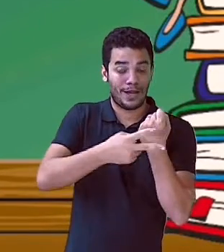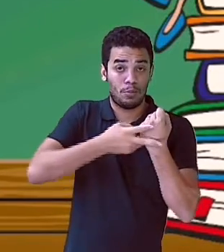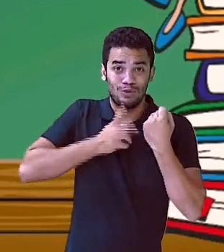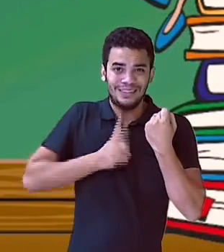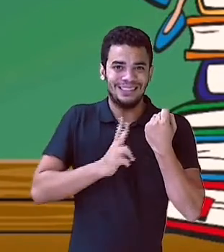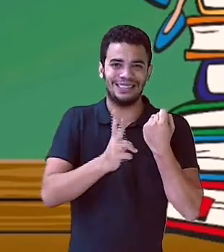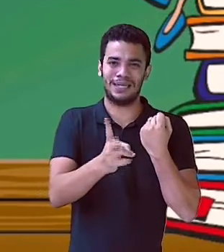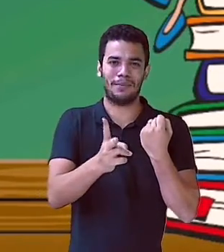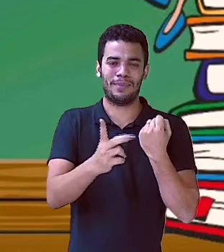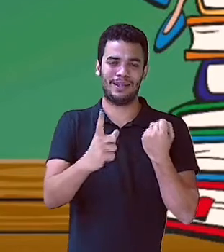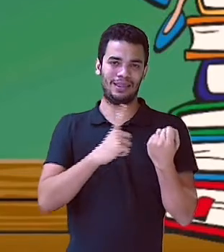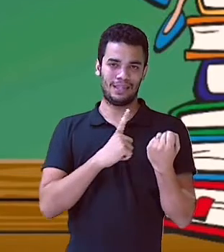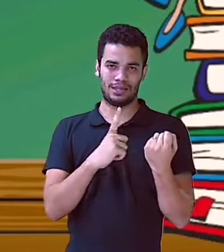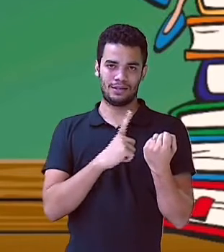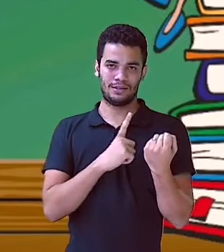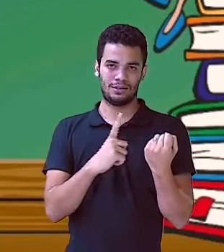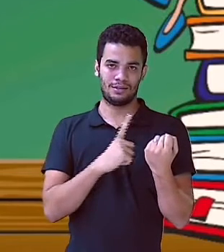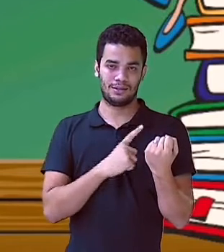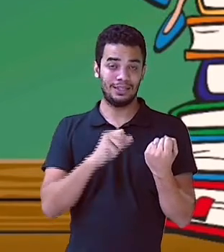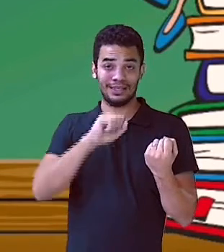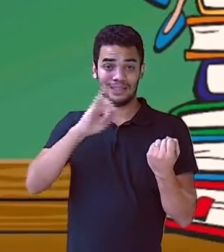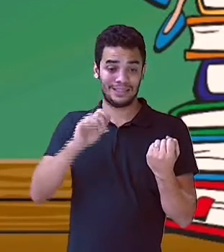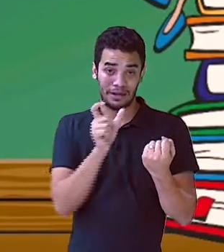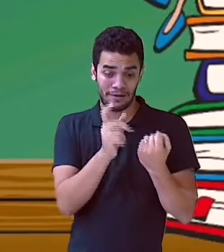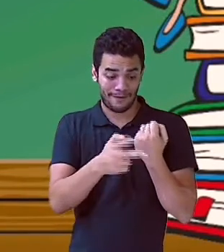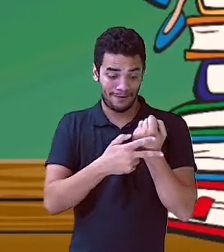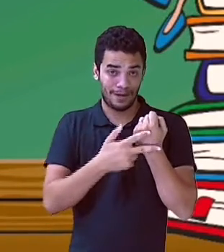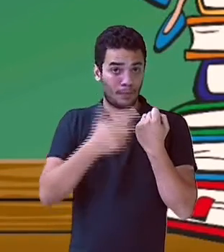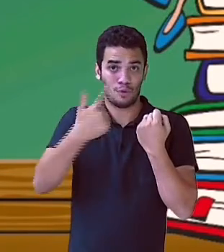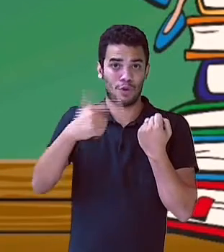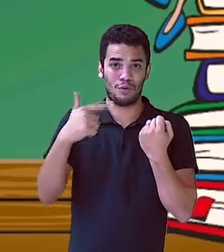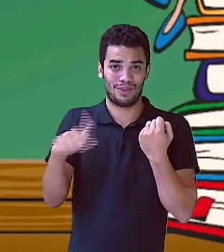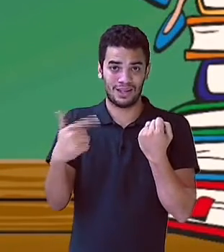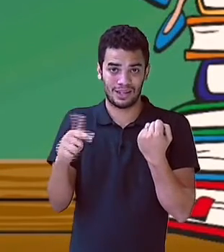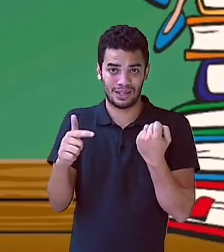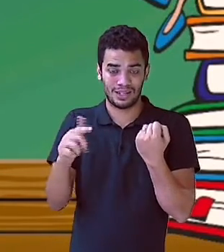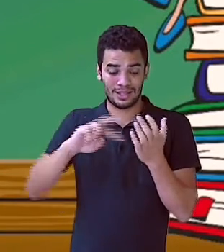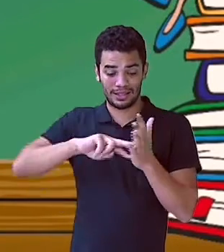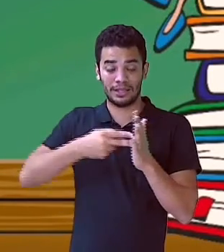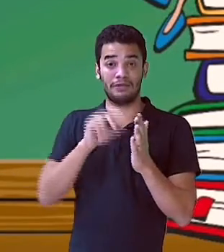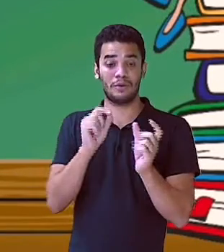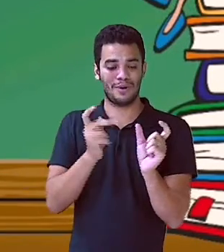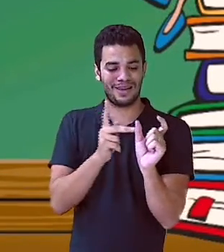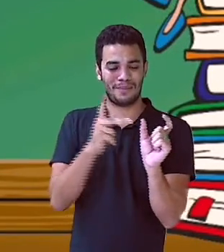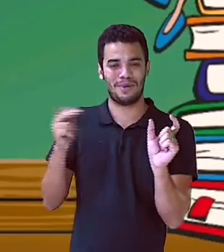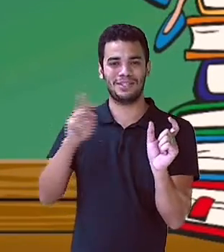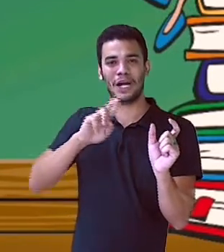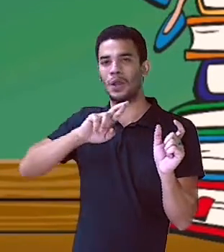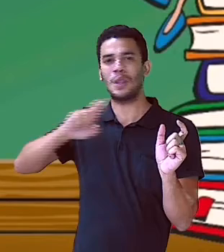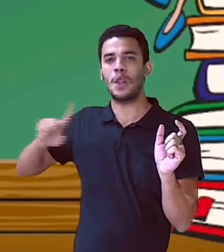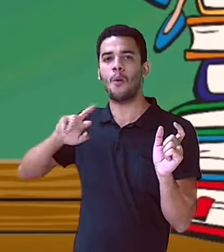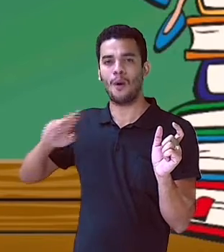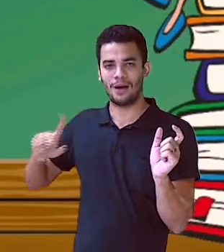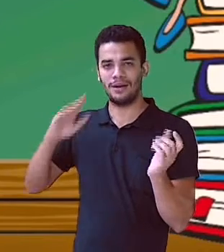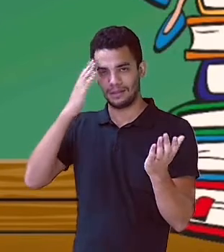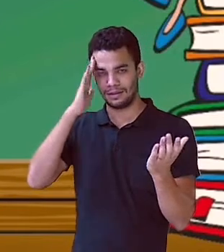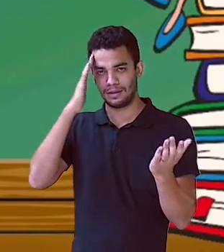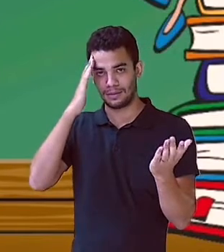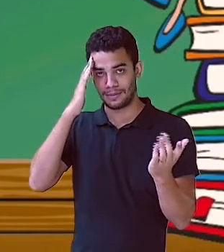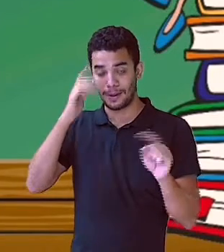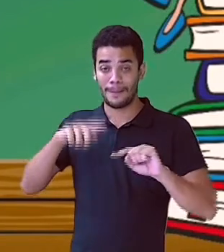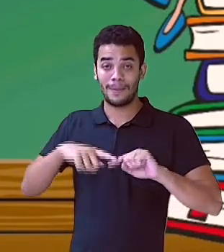para facilitar o reconhecimento do predicado, é preciso que você primeiro encontre o sujeito.